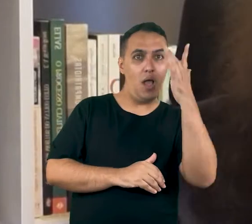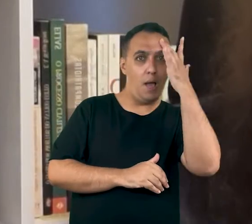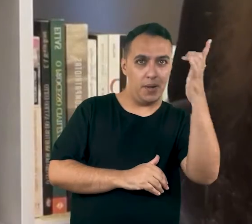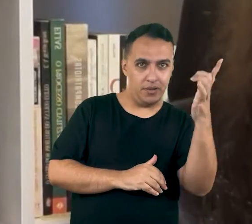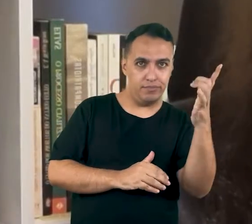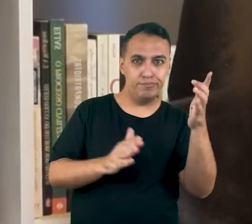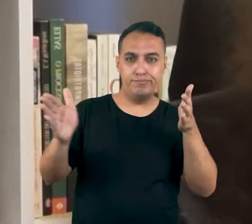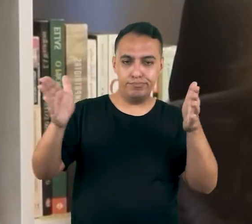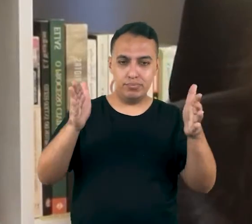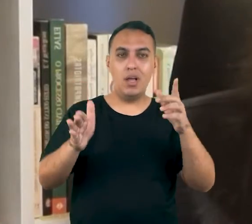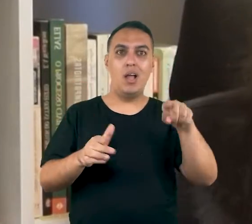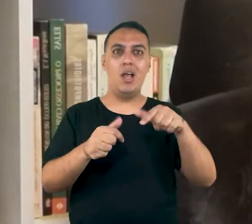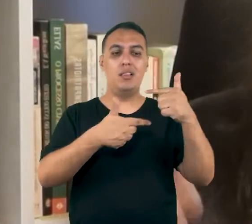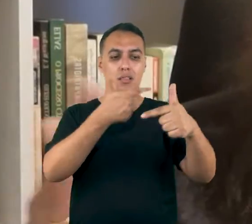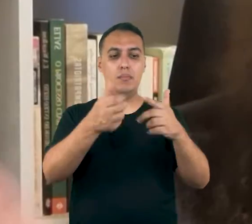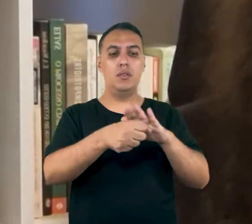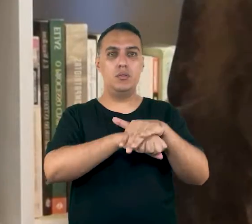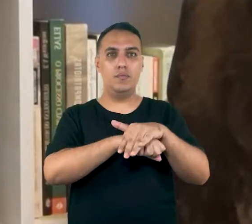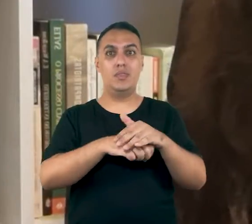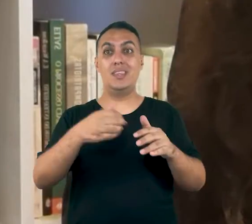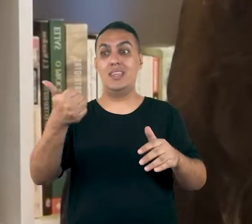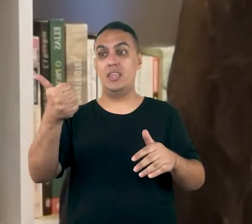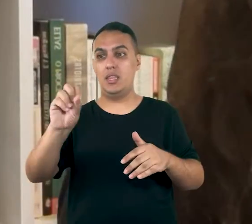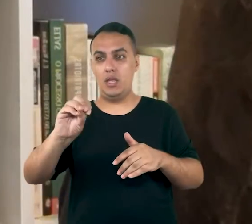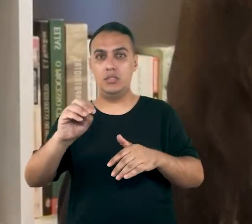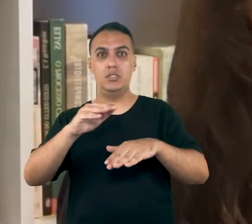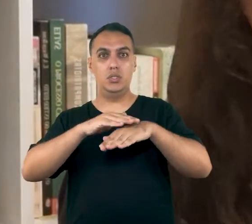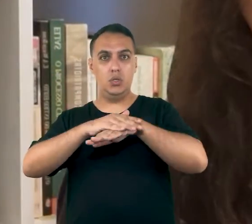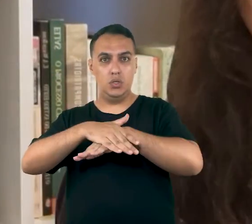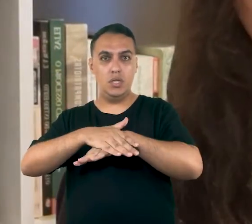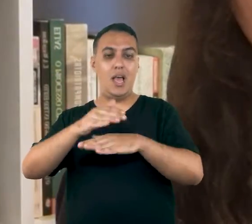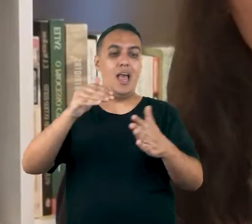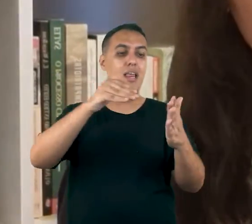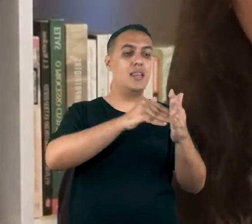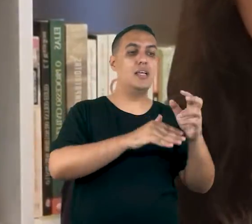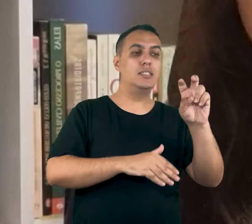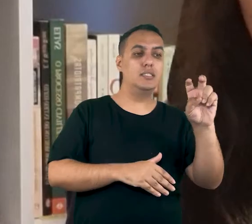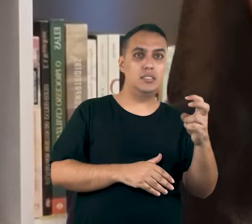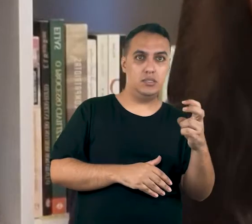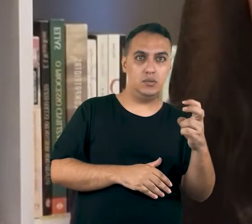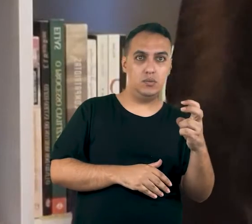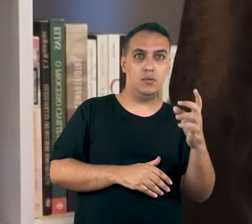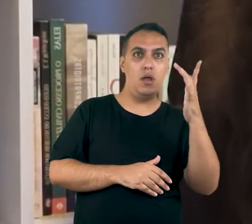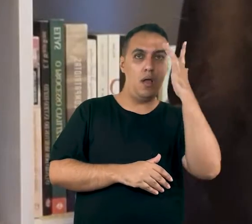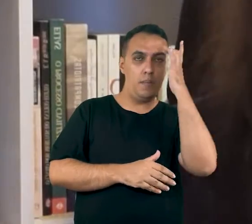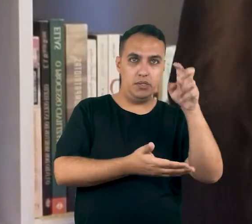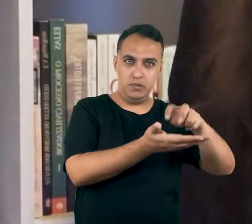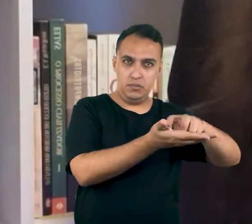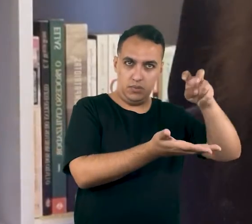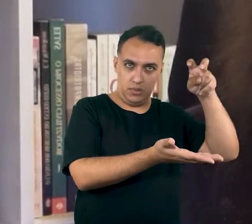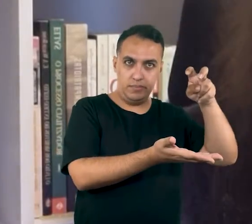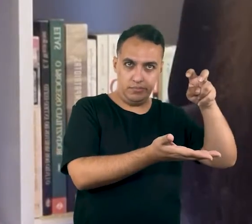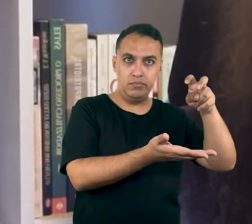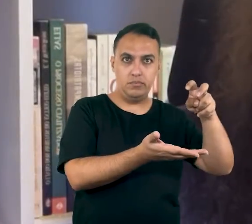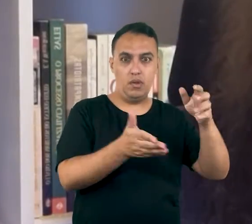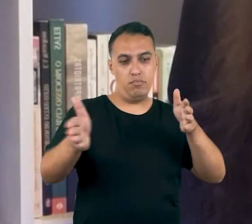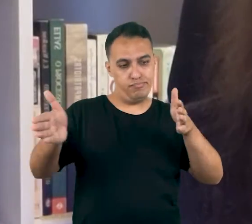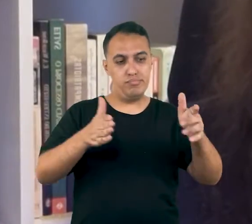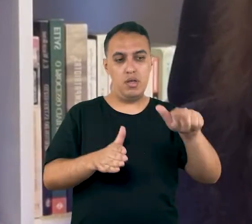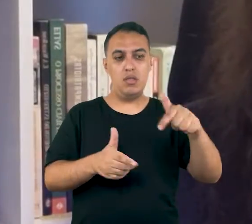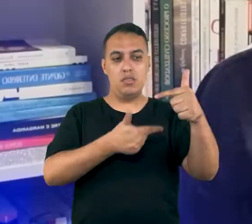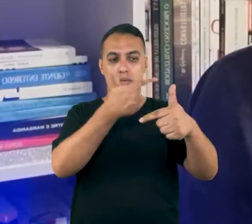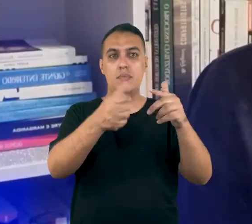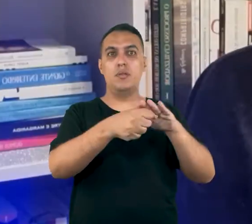dia seguinte é trabalho noturno. Então, entre as 10 da noite, as 22 horas de um dia e as 5 horas da manhã do dia seguinte é